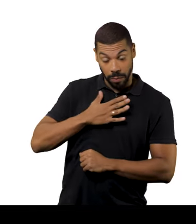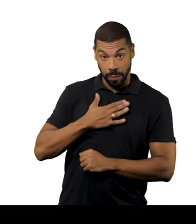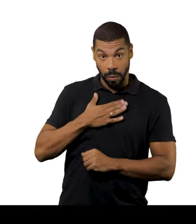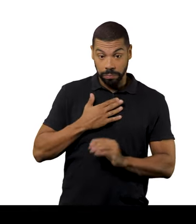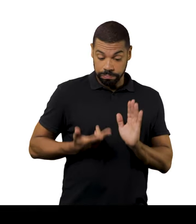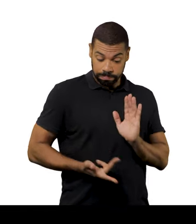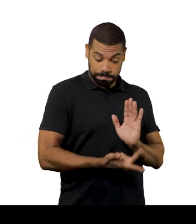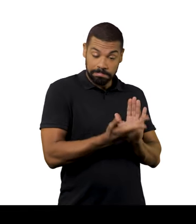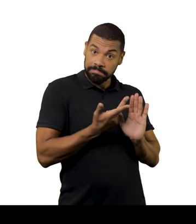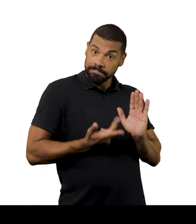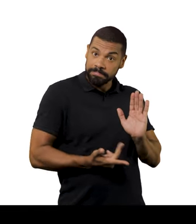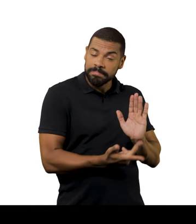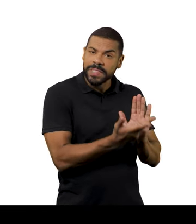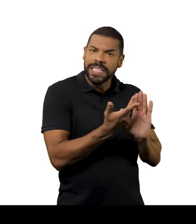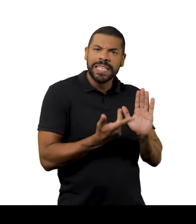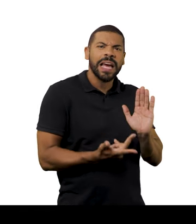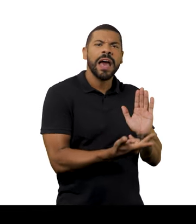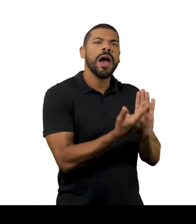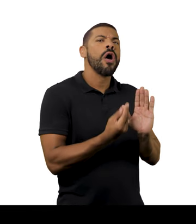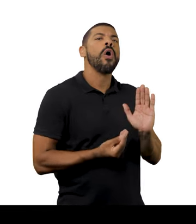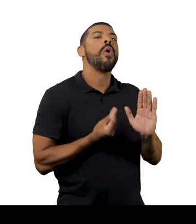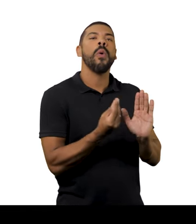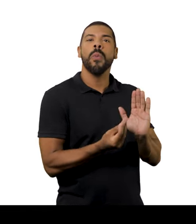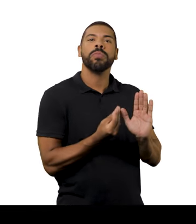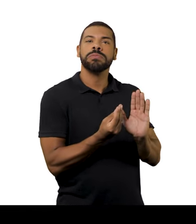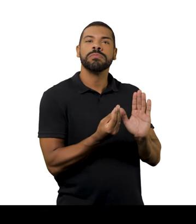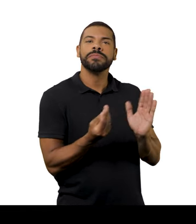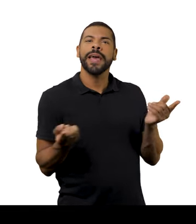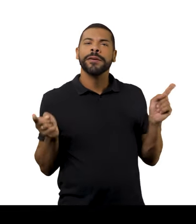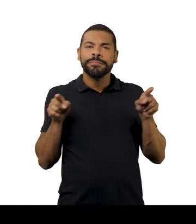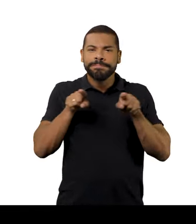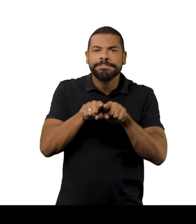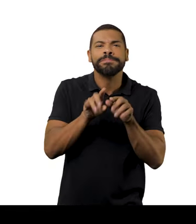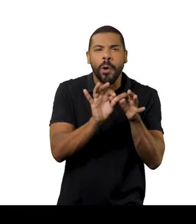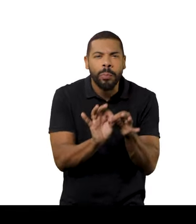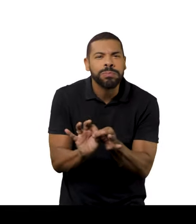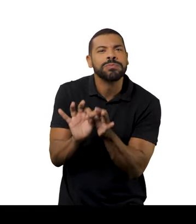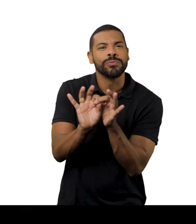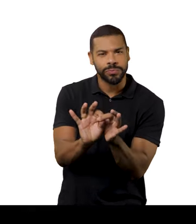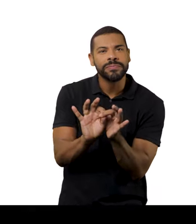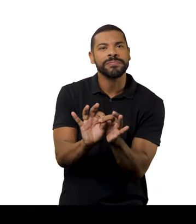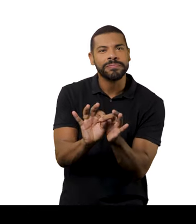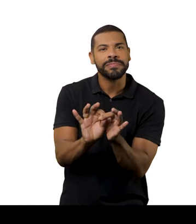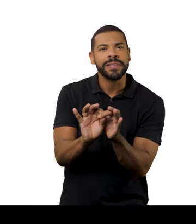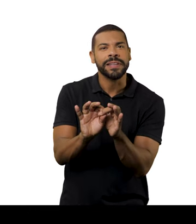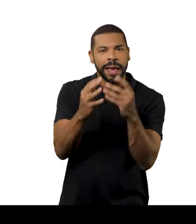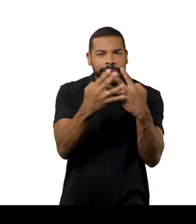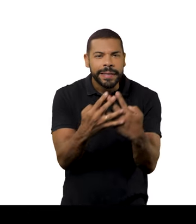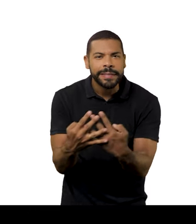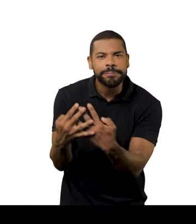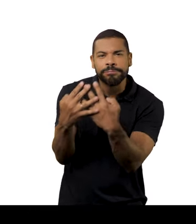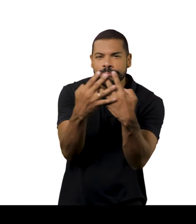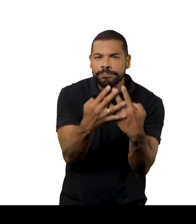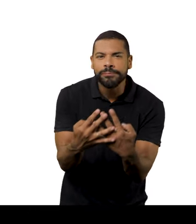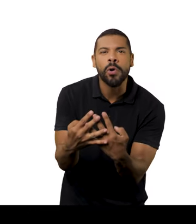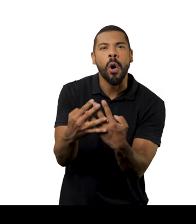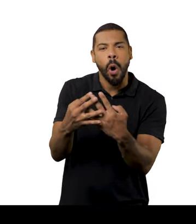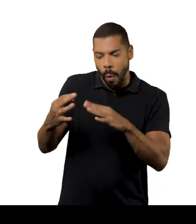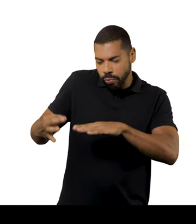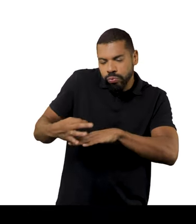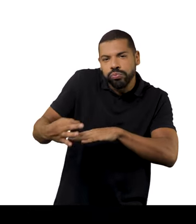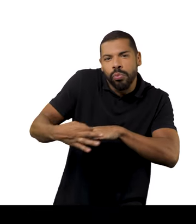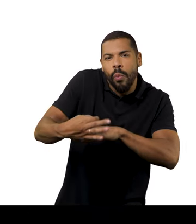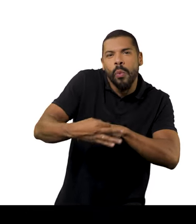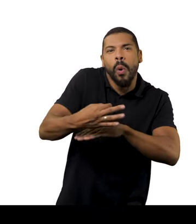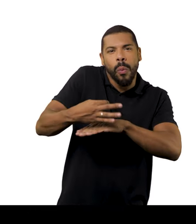desenho, ele, de alguma maneira, ele tá ligado também à questão da trama,